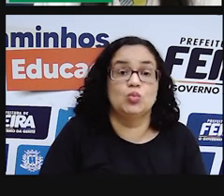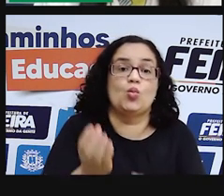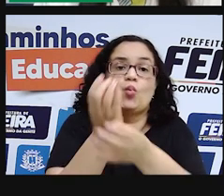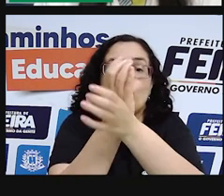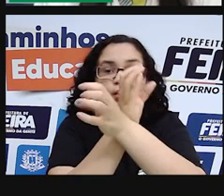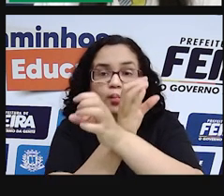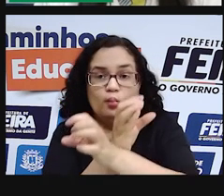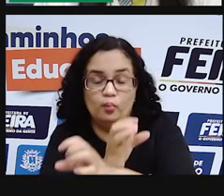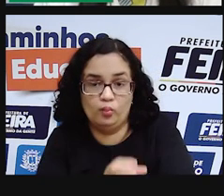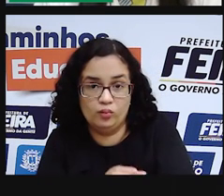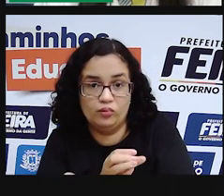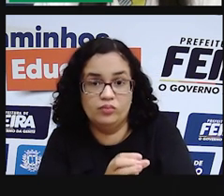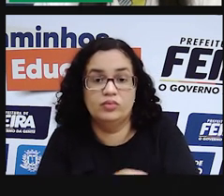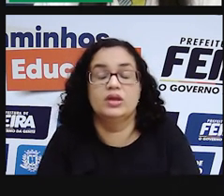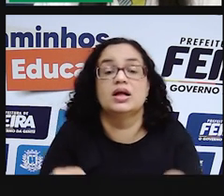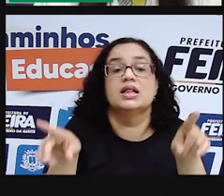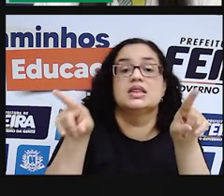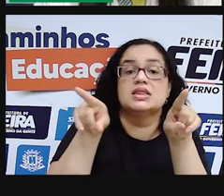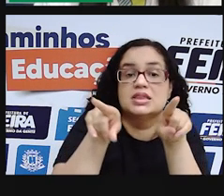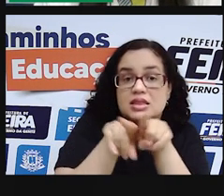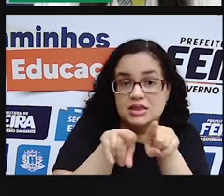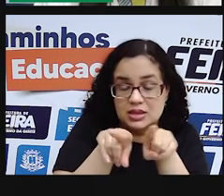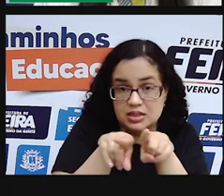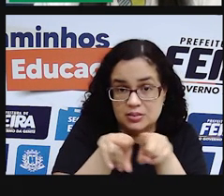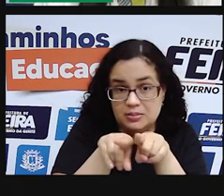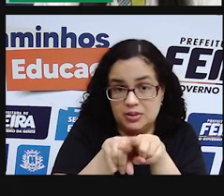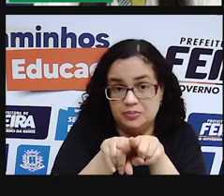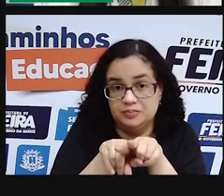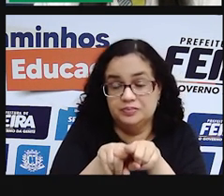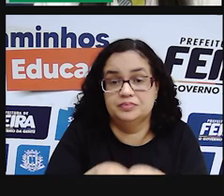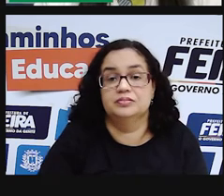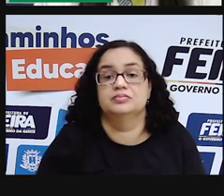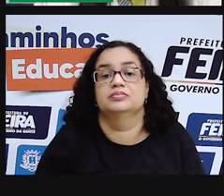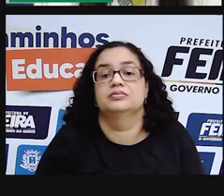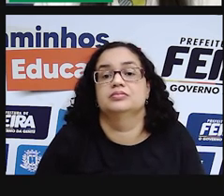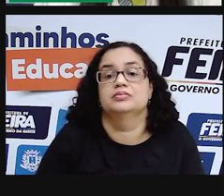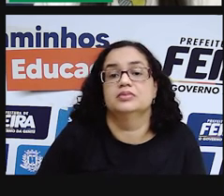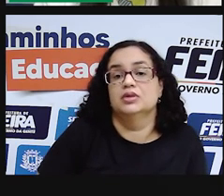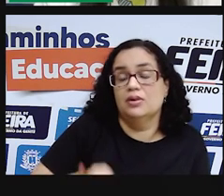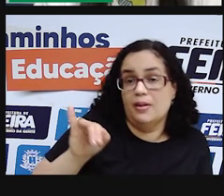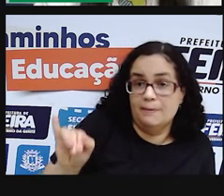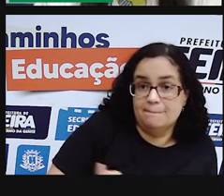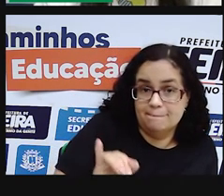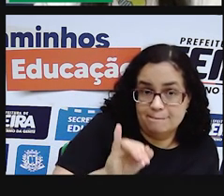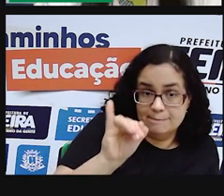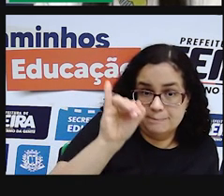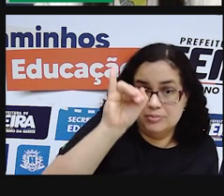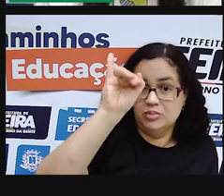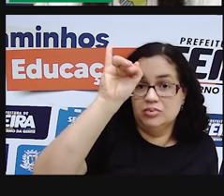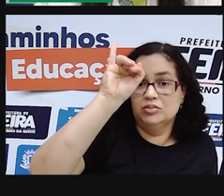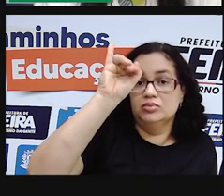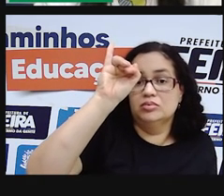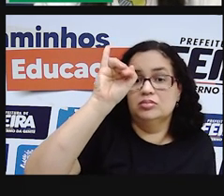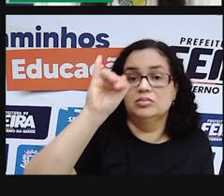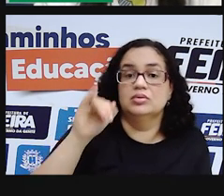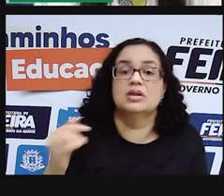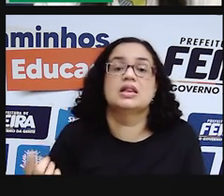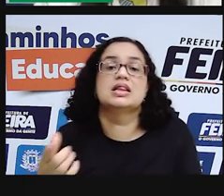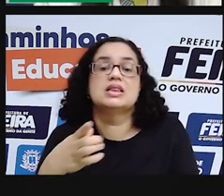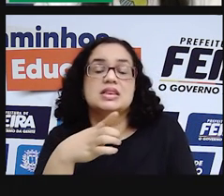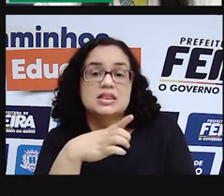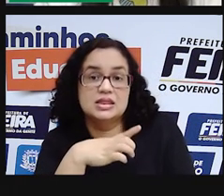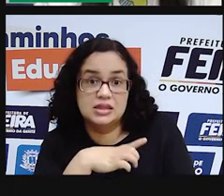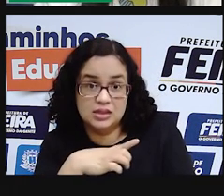seca, então os lagos, as lagoas também exercem uma influência e uma importância muito grande, porque vai